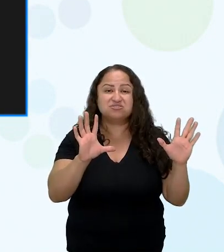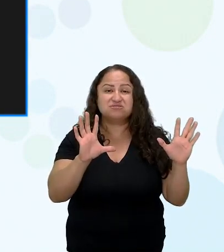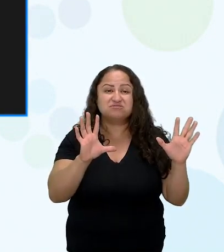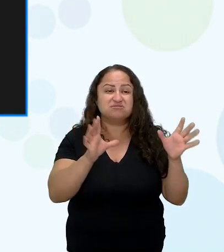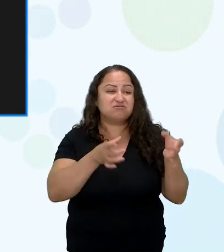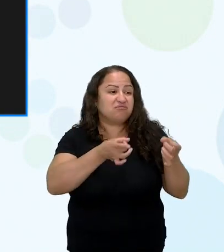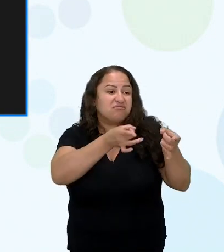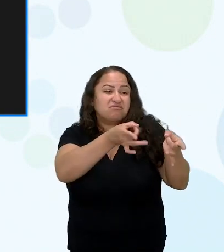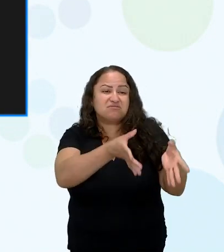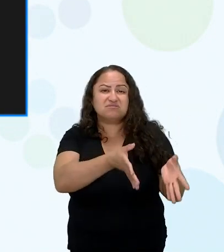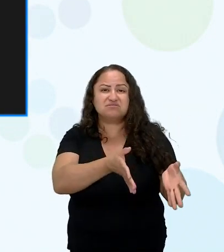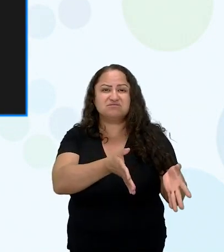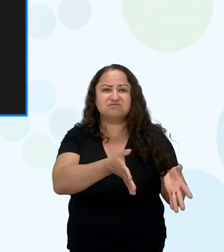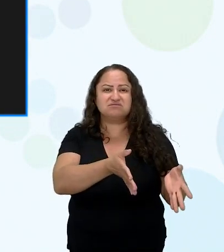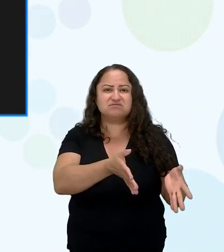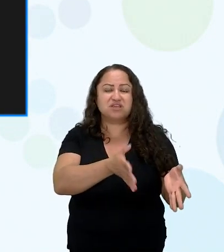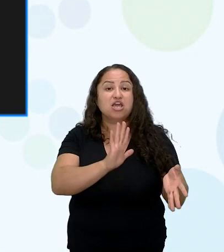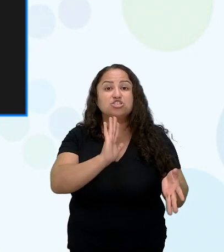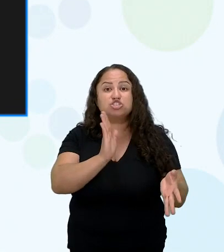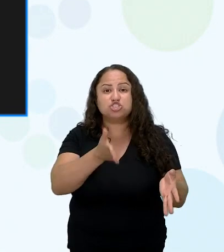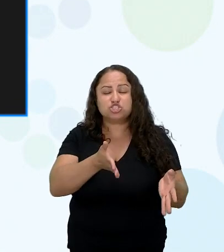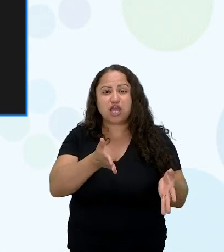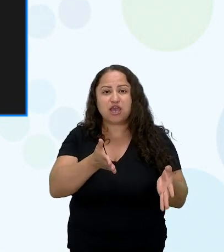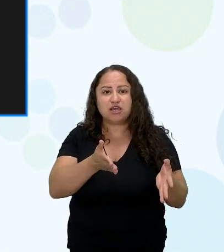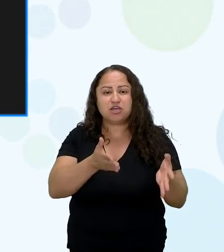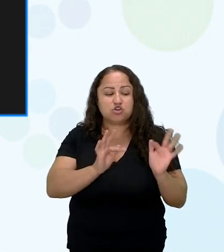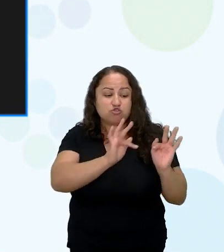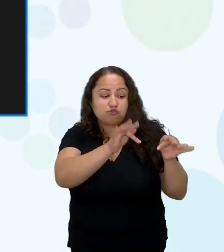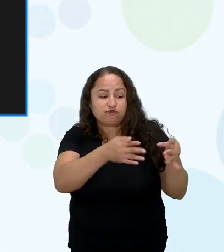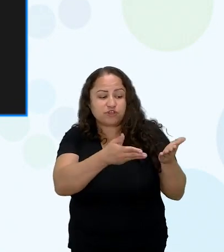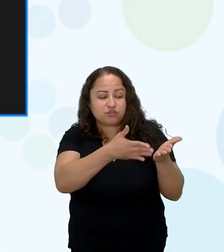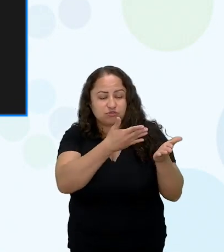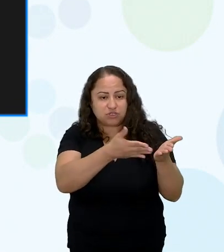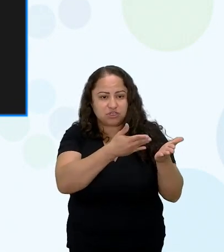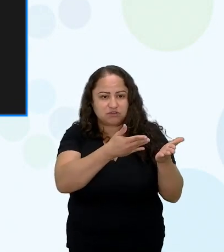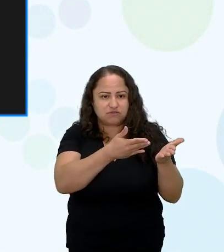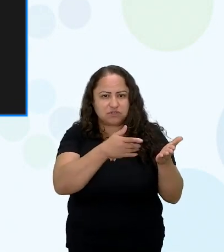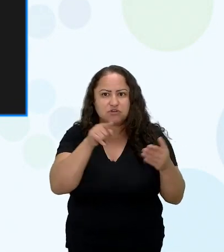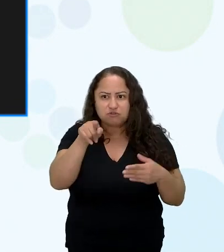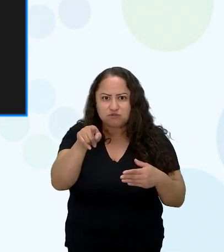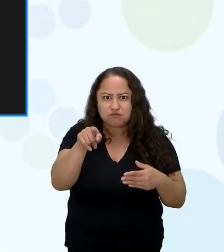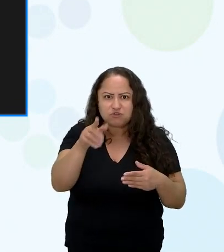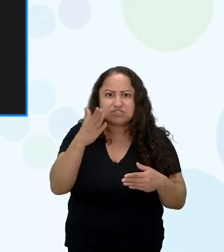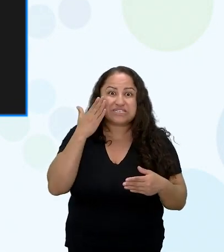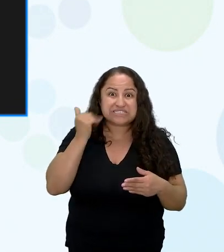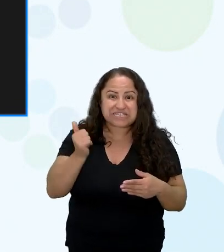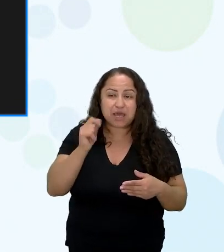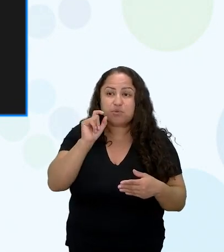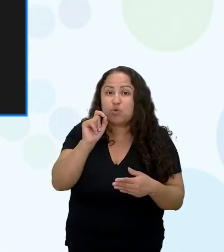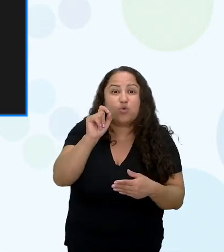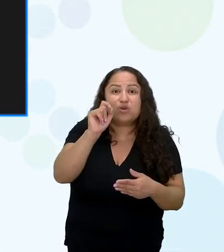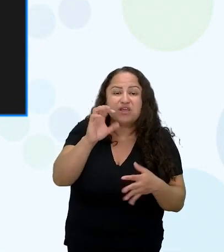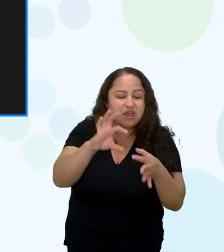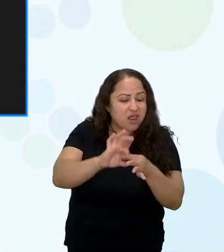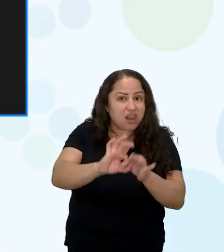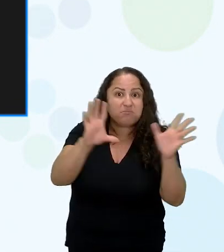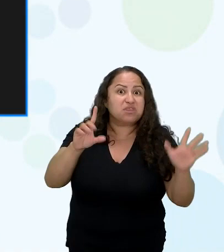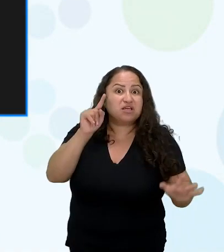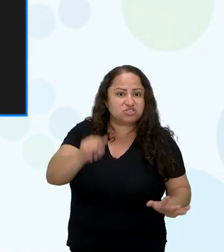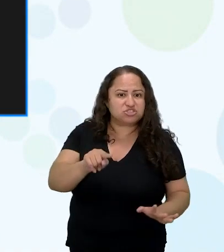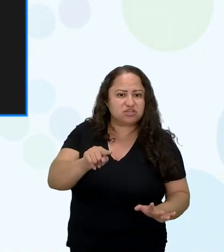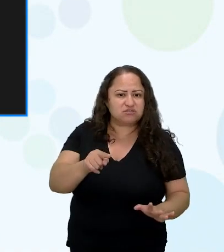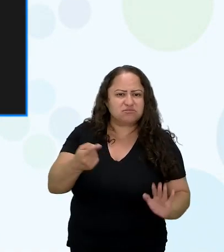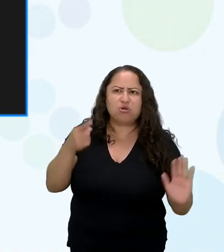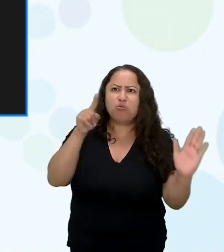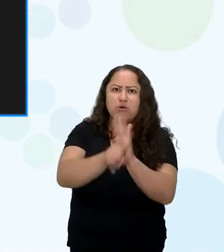tem uma retomada que eles dizem assim você sabe o que é ter liberdade tituba e isso foi uma